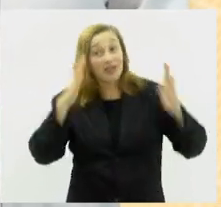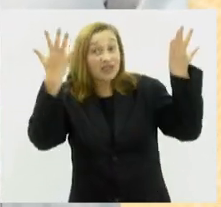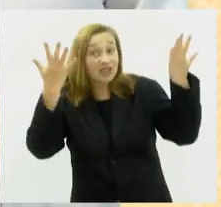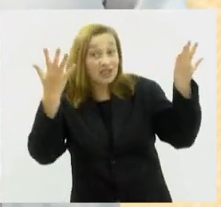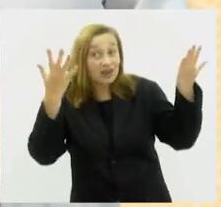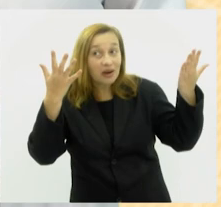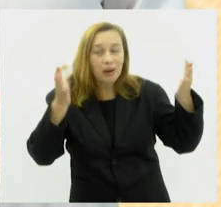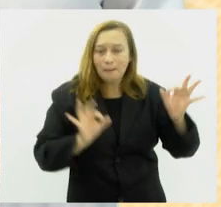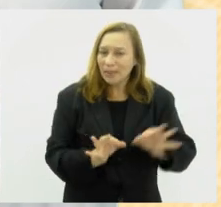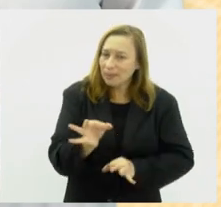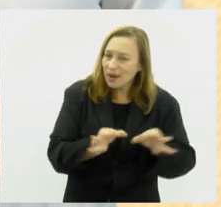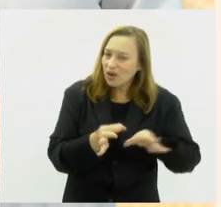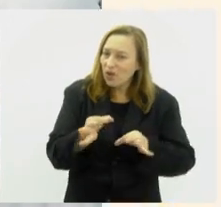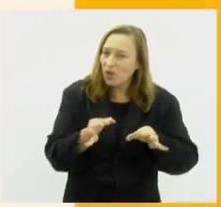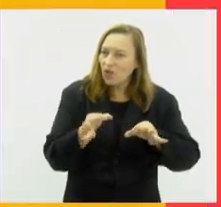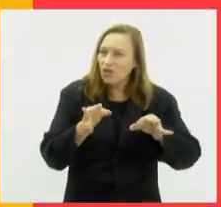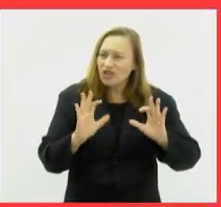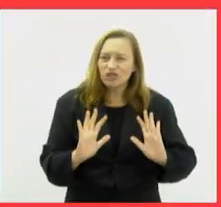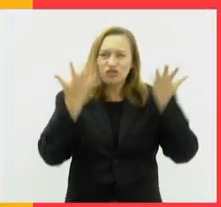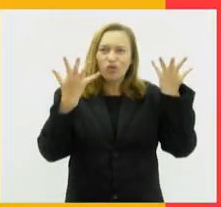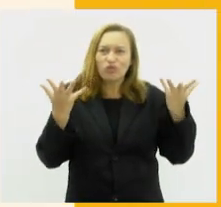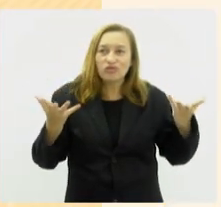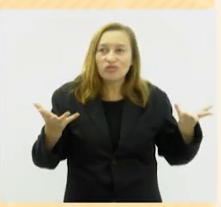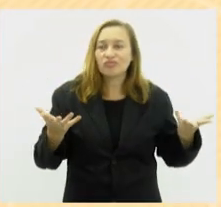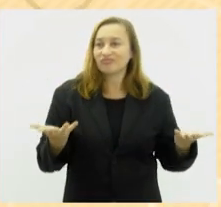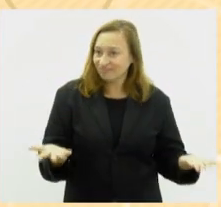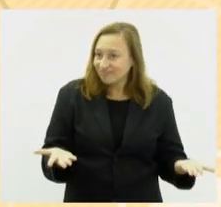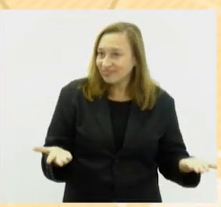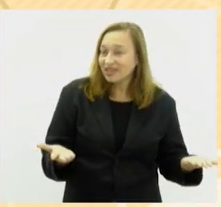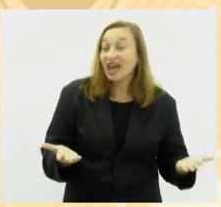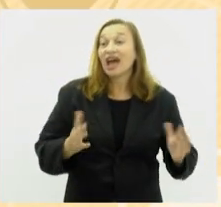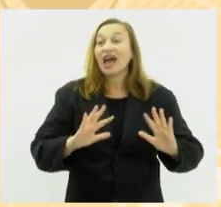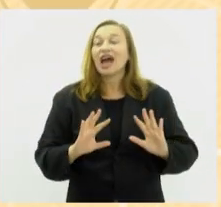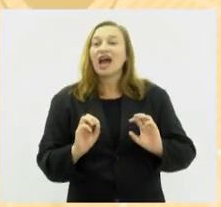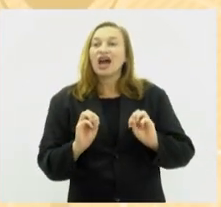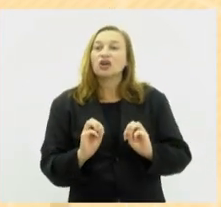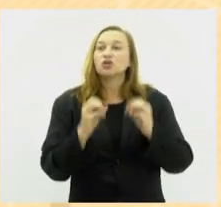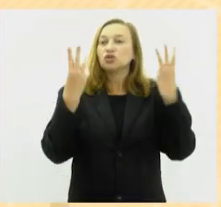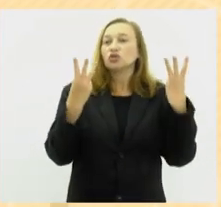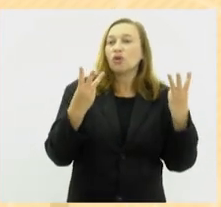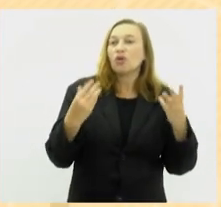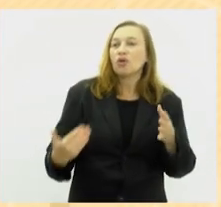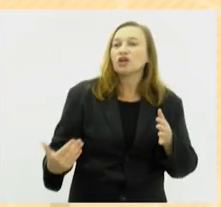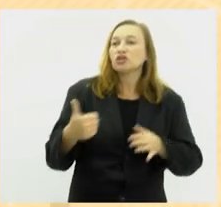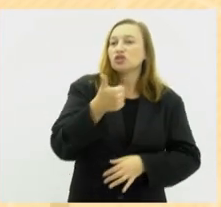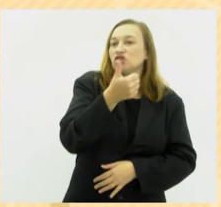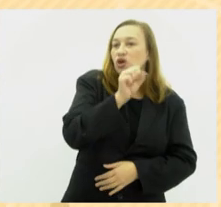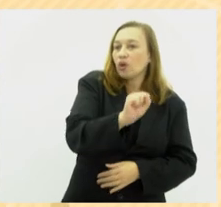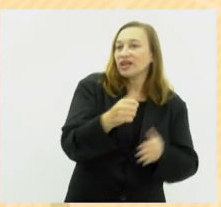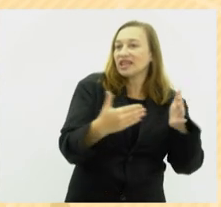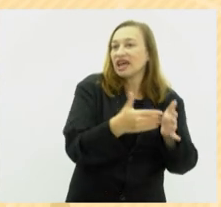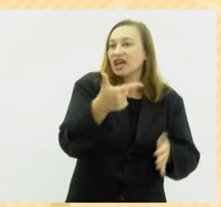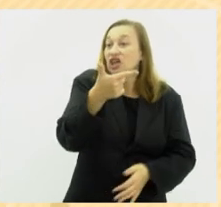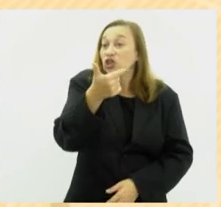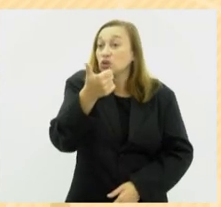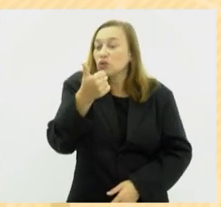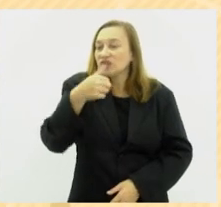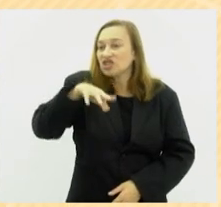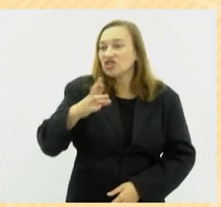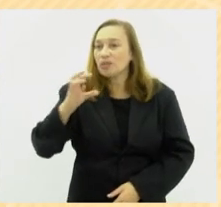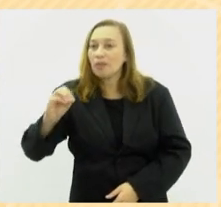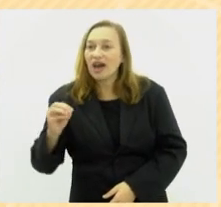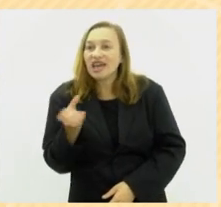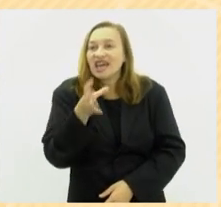a Prefeitura preparou uma série de shows. Os eventos vão do dia 8 até o dia 12 de maio. O destaque no